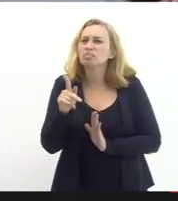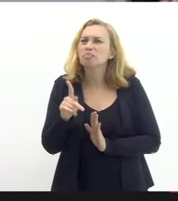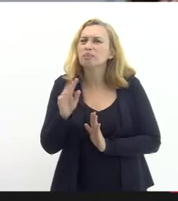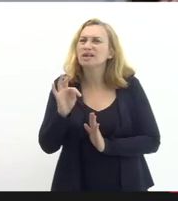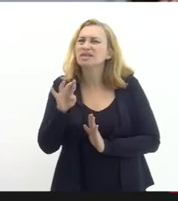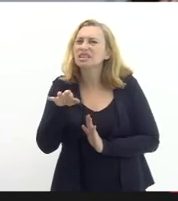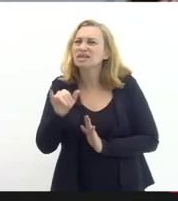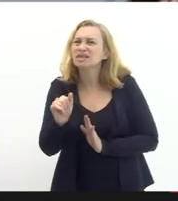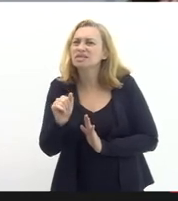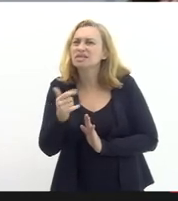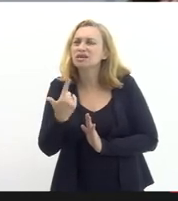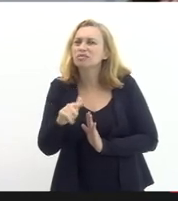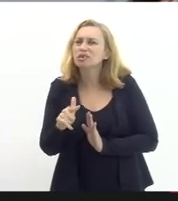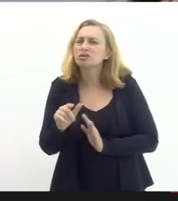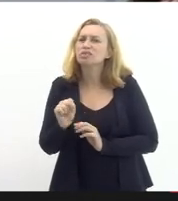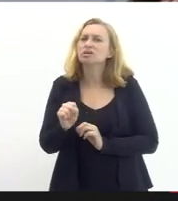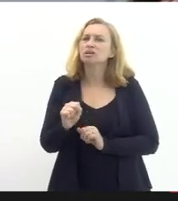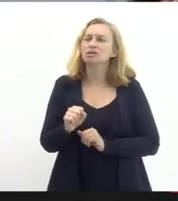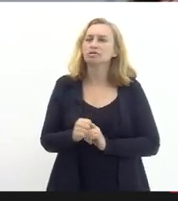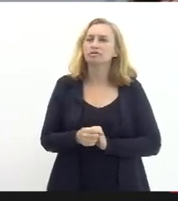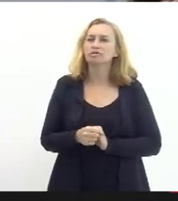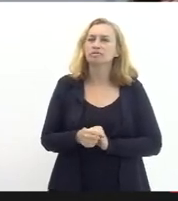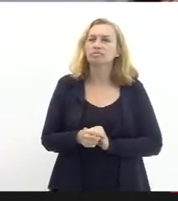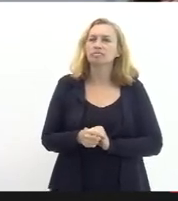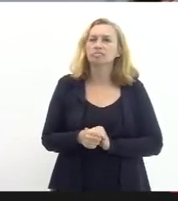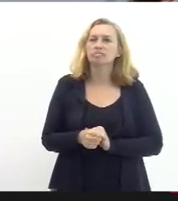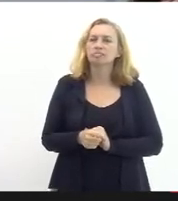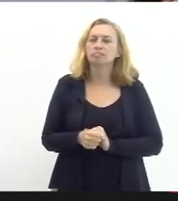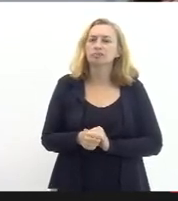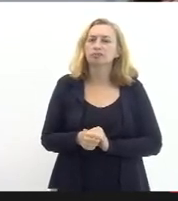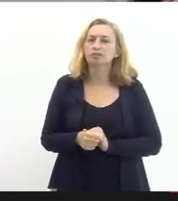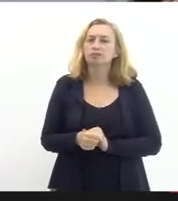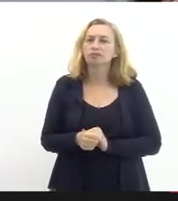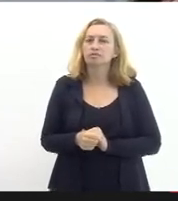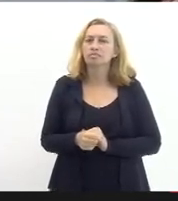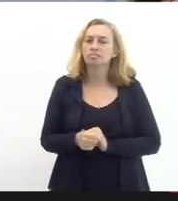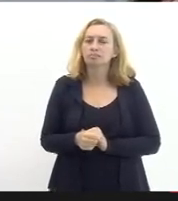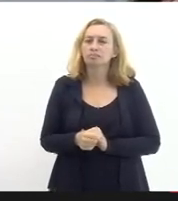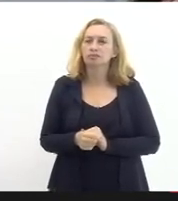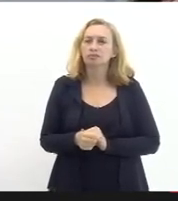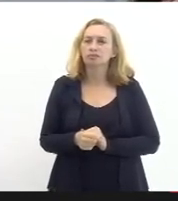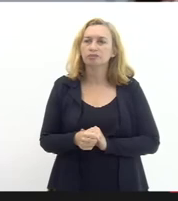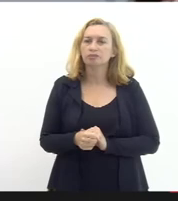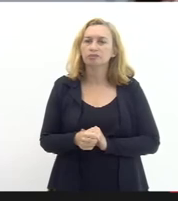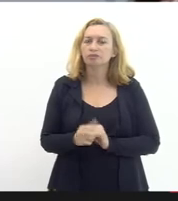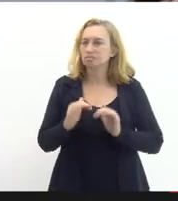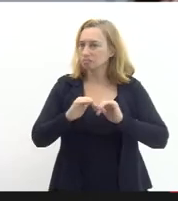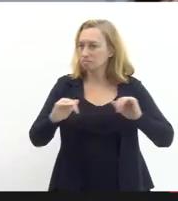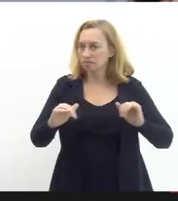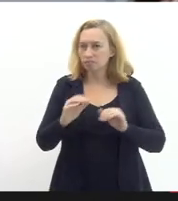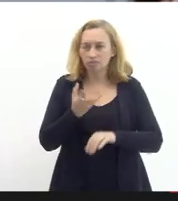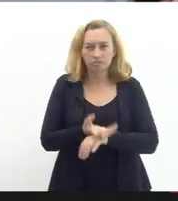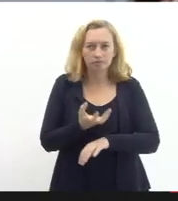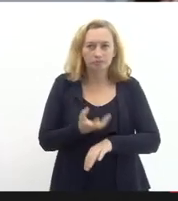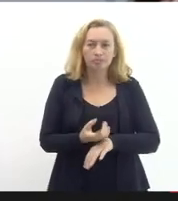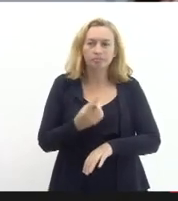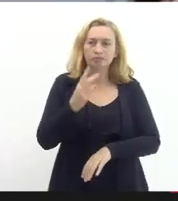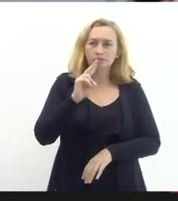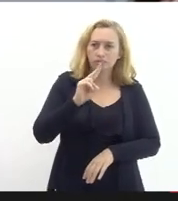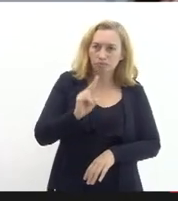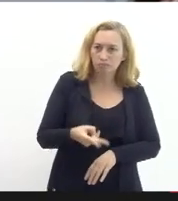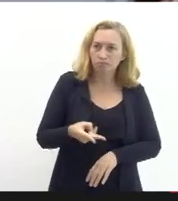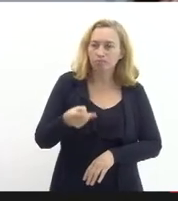repito sim números grandes números eu não estou separando por disciplina sim 2013